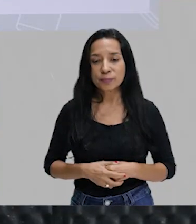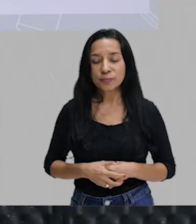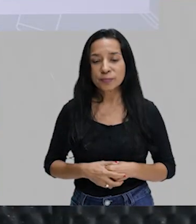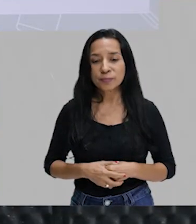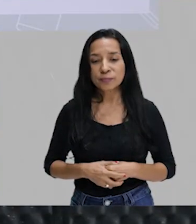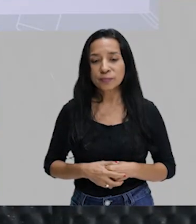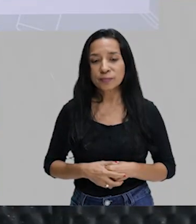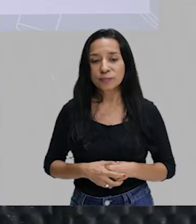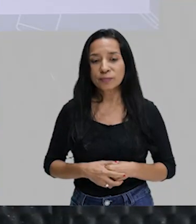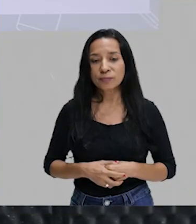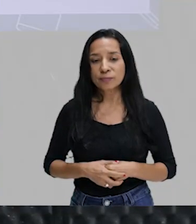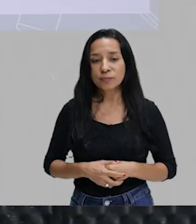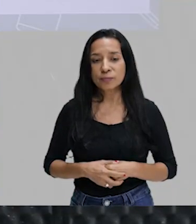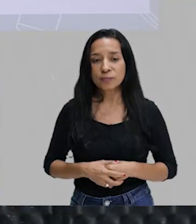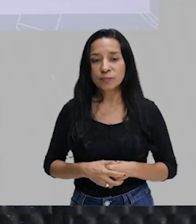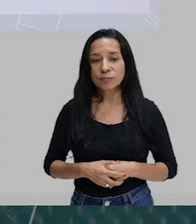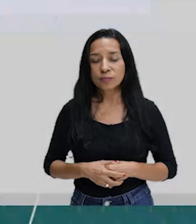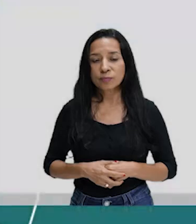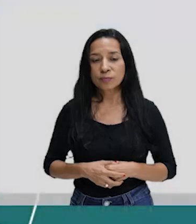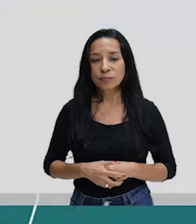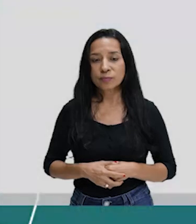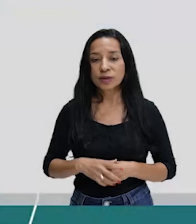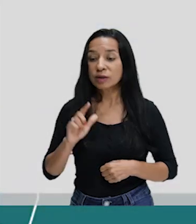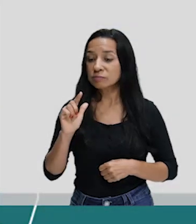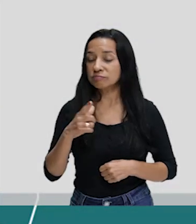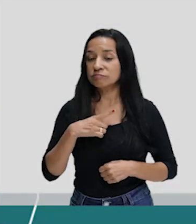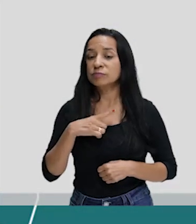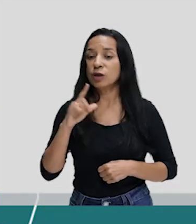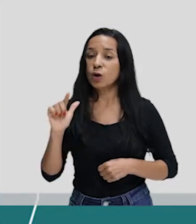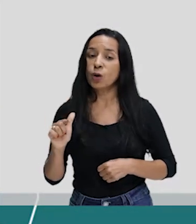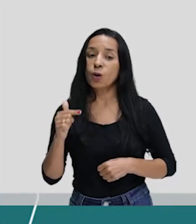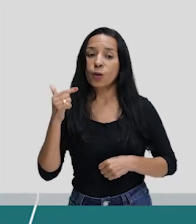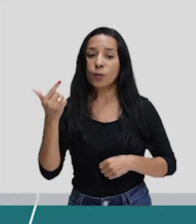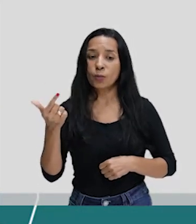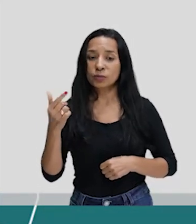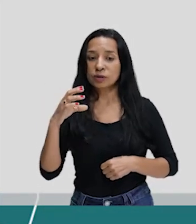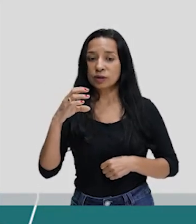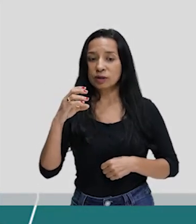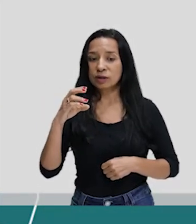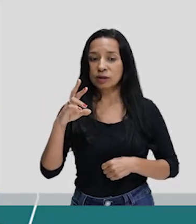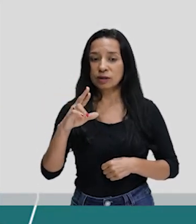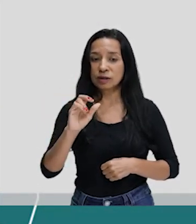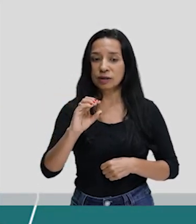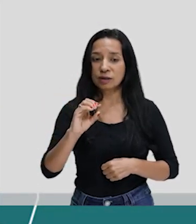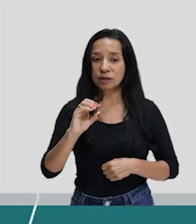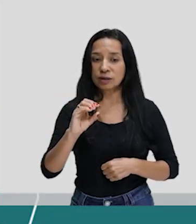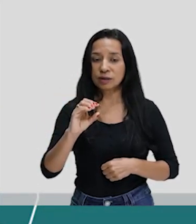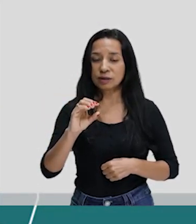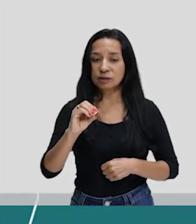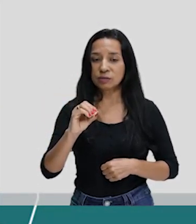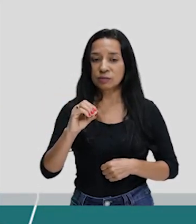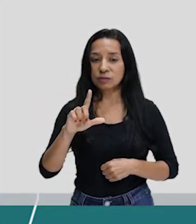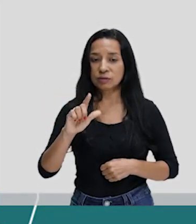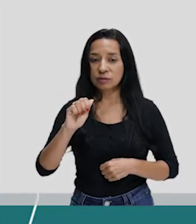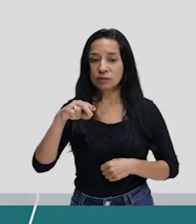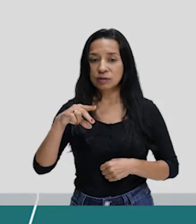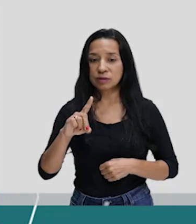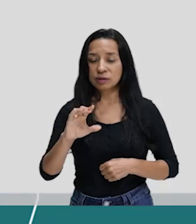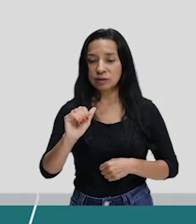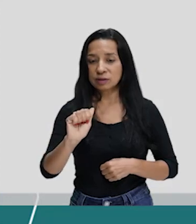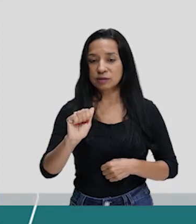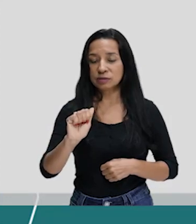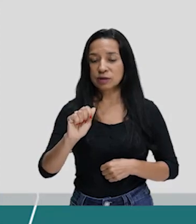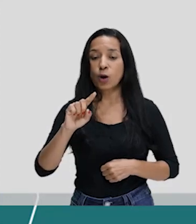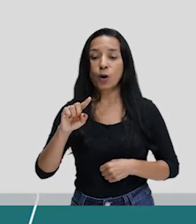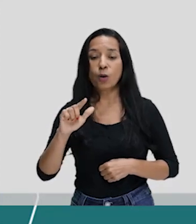O meu divino amor. Tem outra aqui, ó, uma tal de Cracolândia. outra canção aqui, ó. pra aqueles que